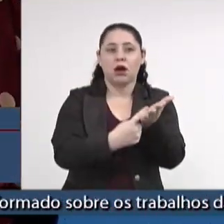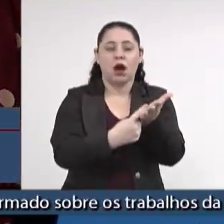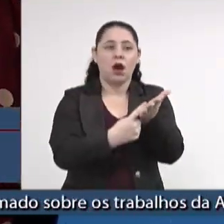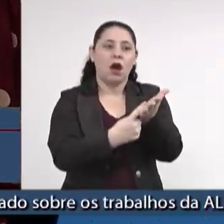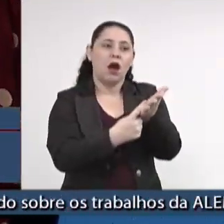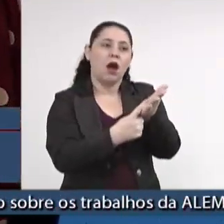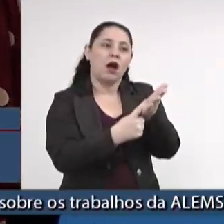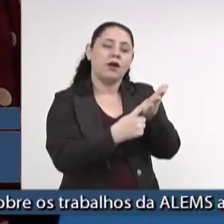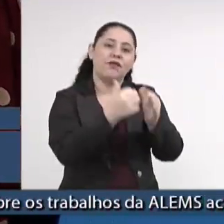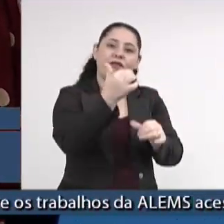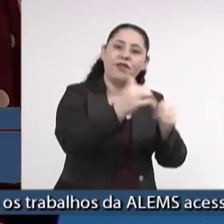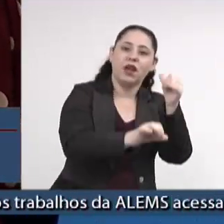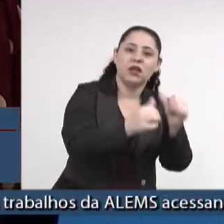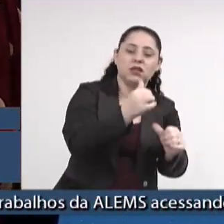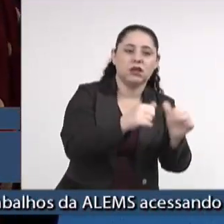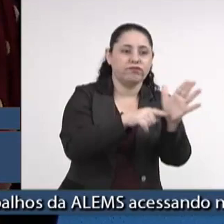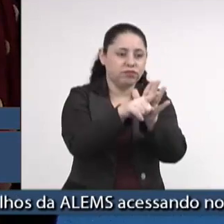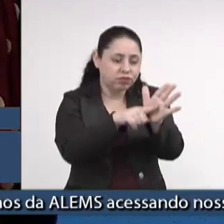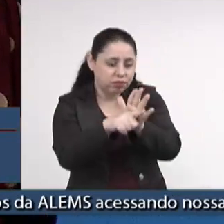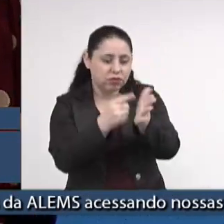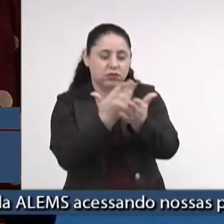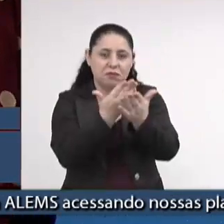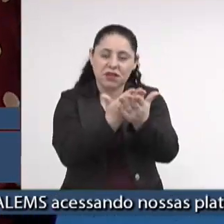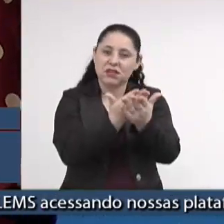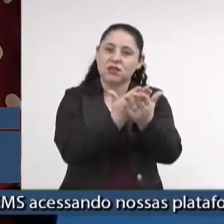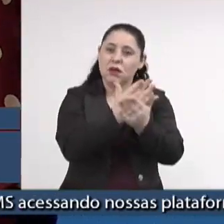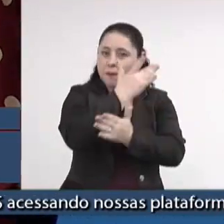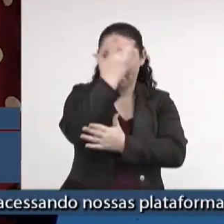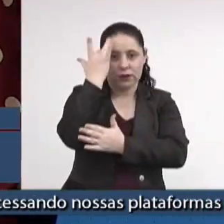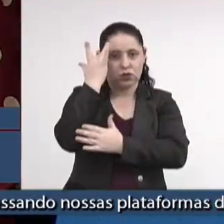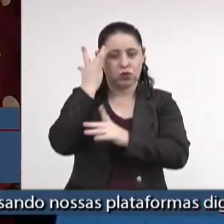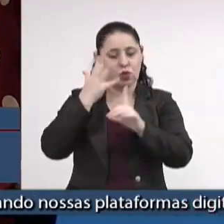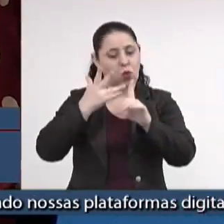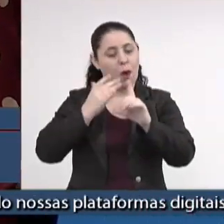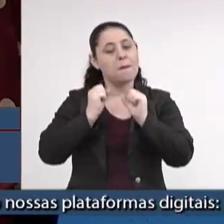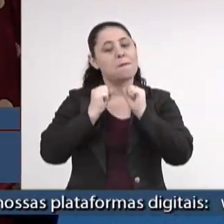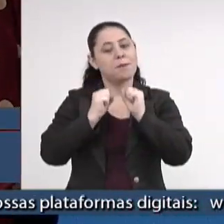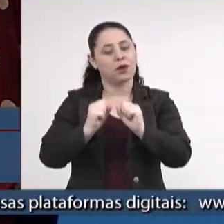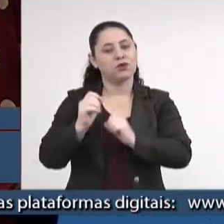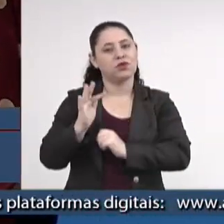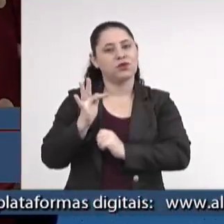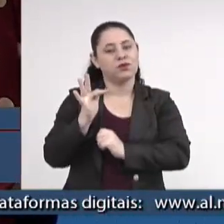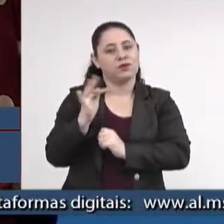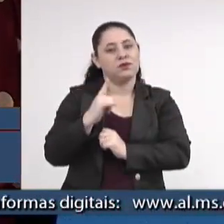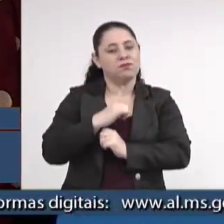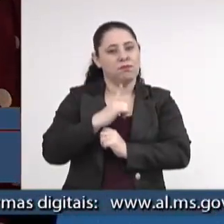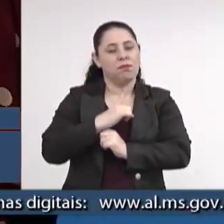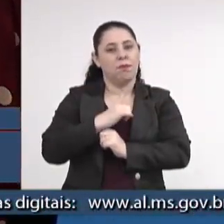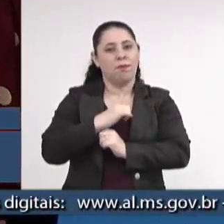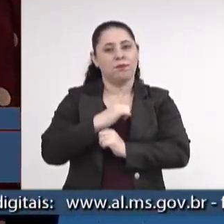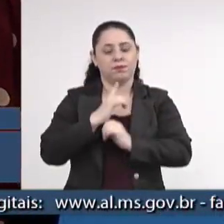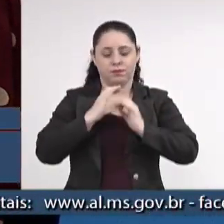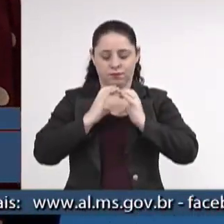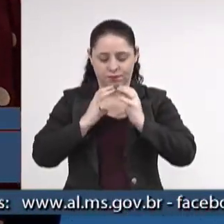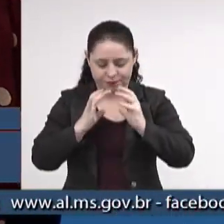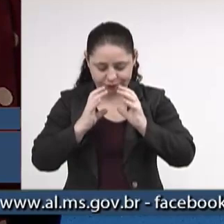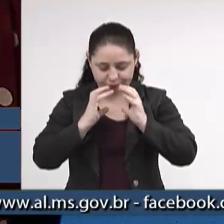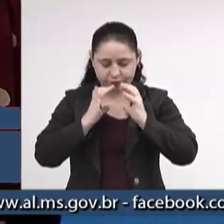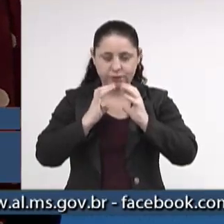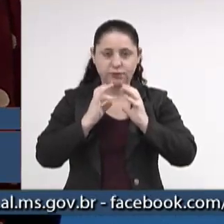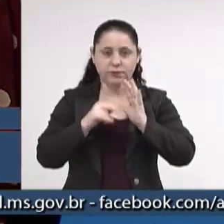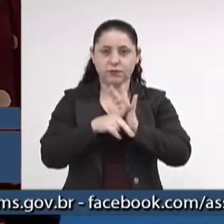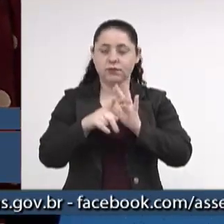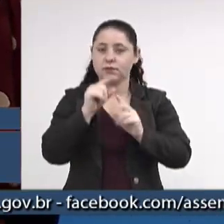avaliações e diagnóstico de pessoas que possivelmente apresentam transtorno do